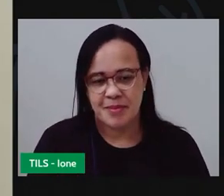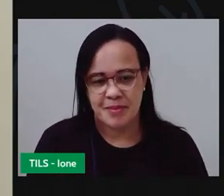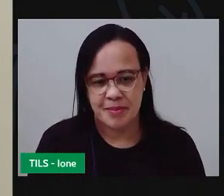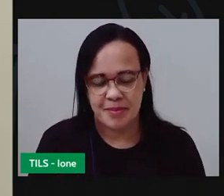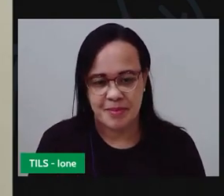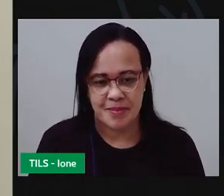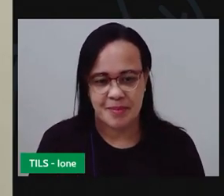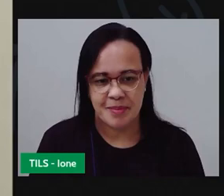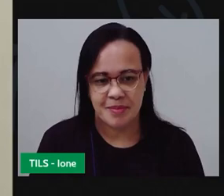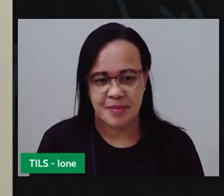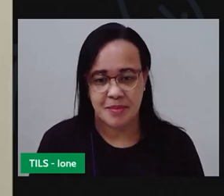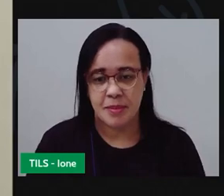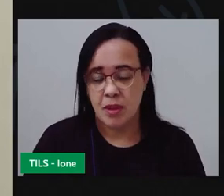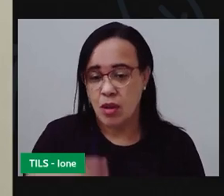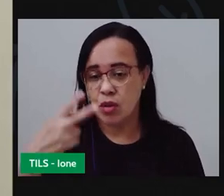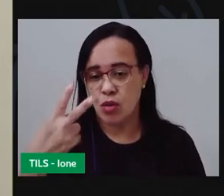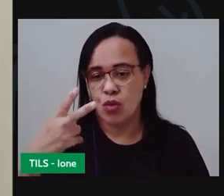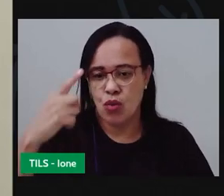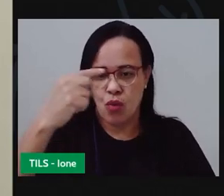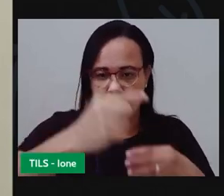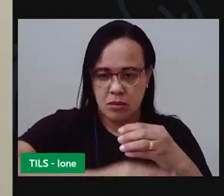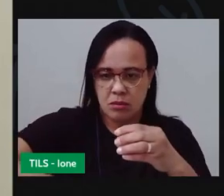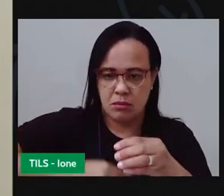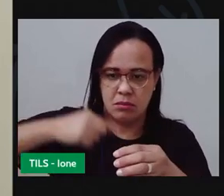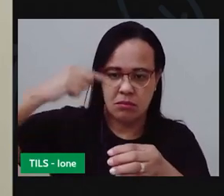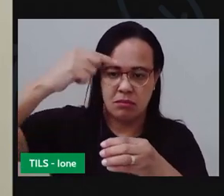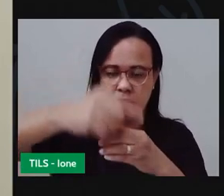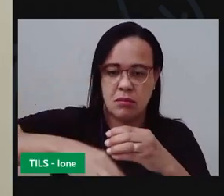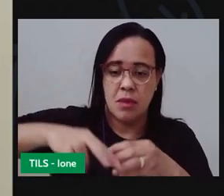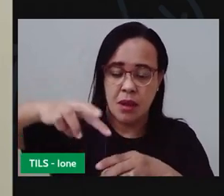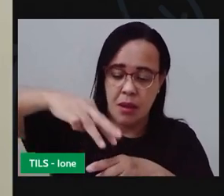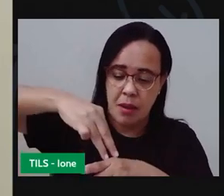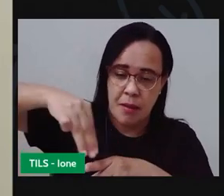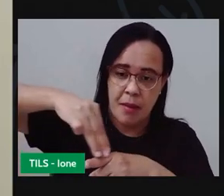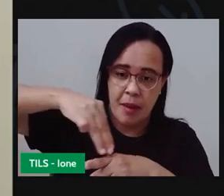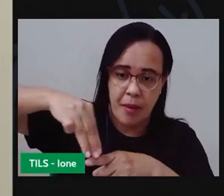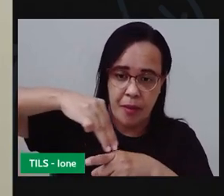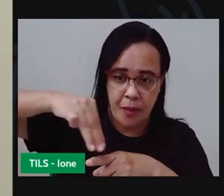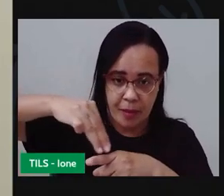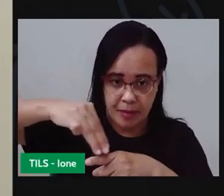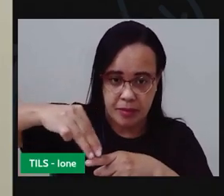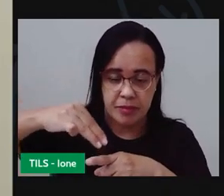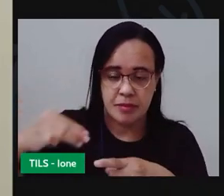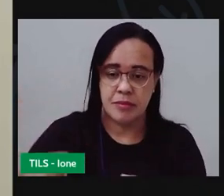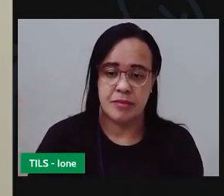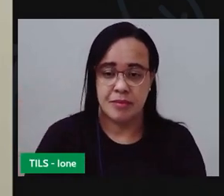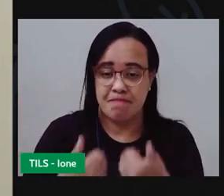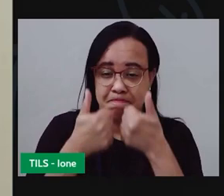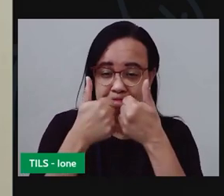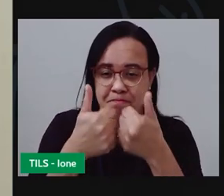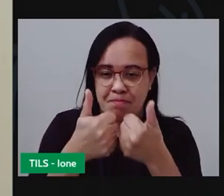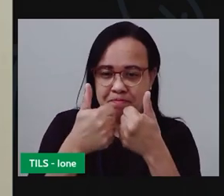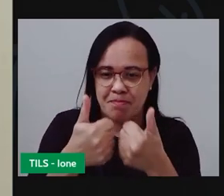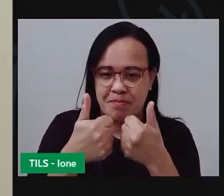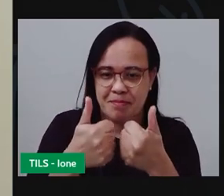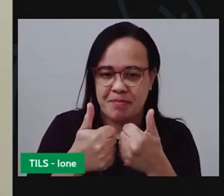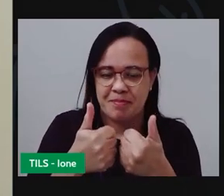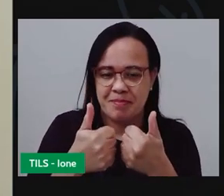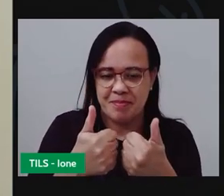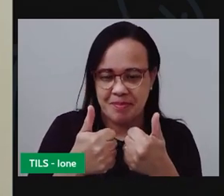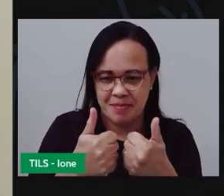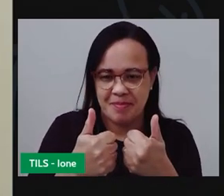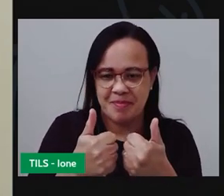passe duas voltas se for necessário tá para que fique bem preso ali